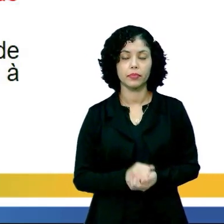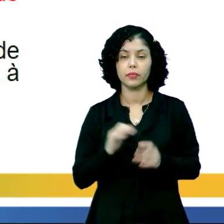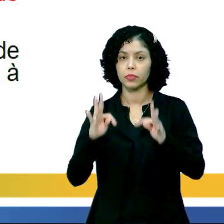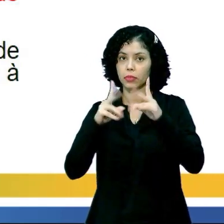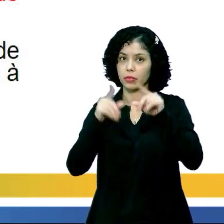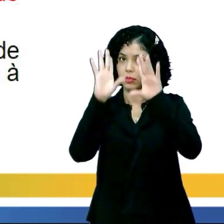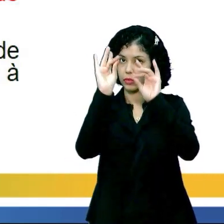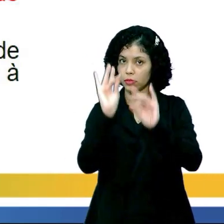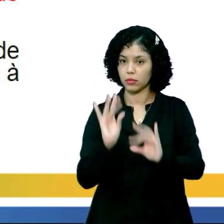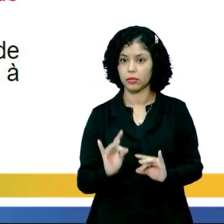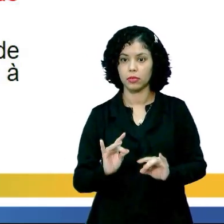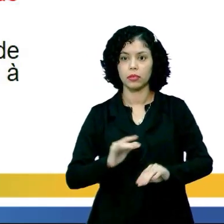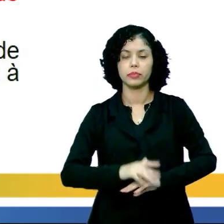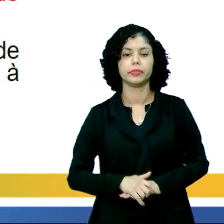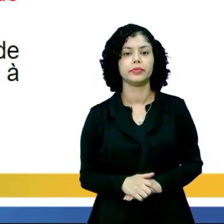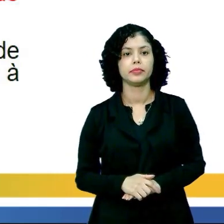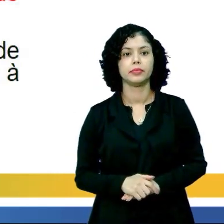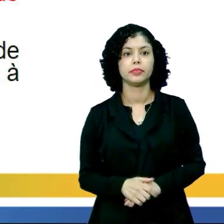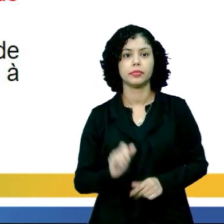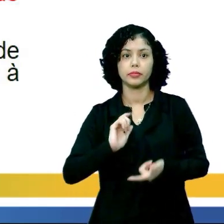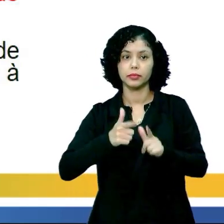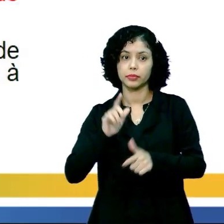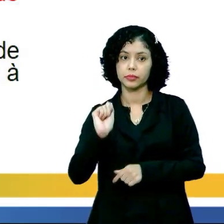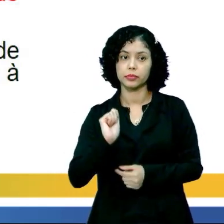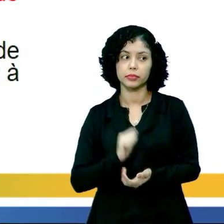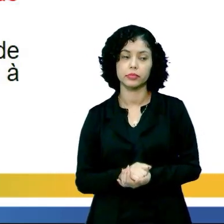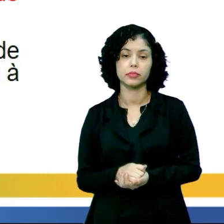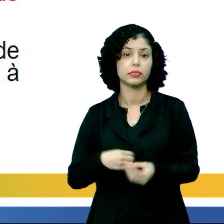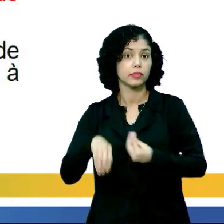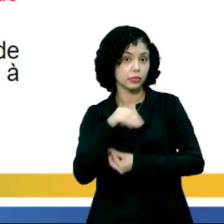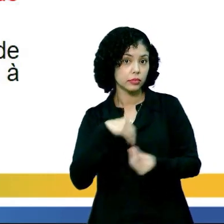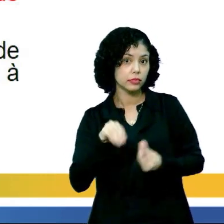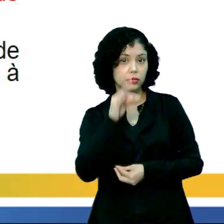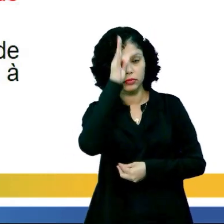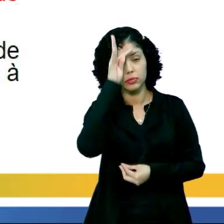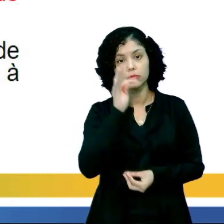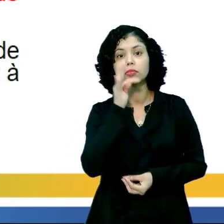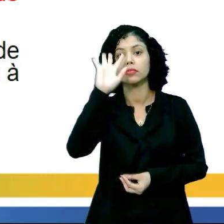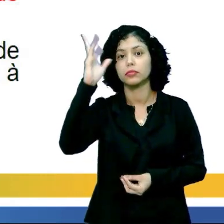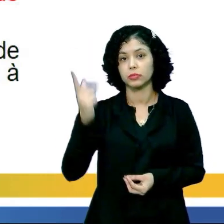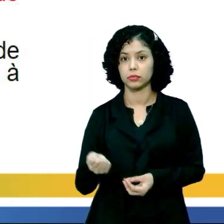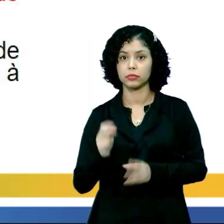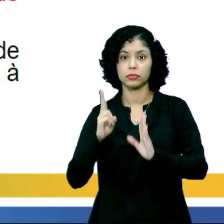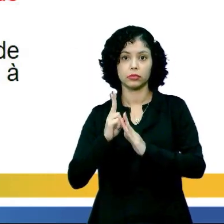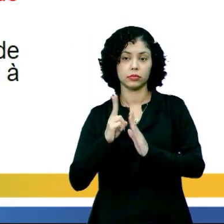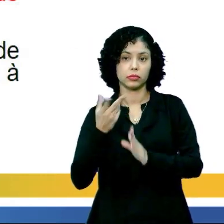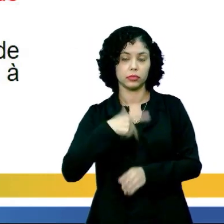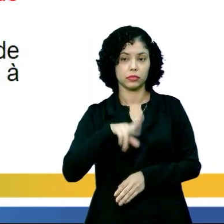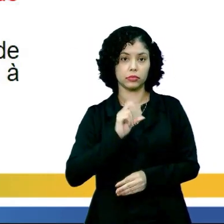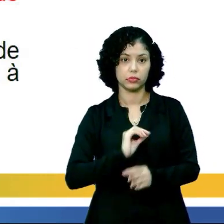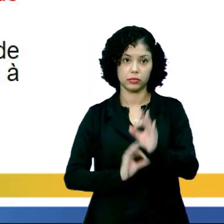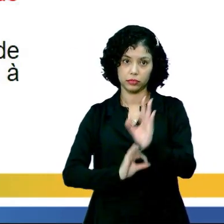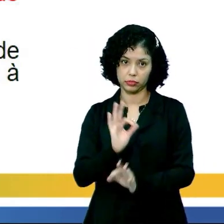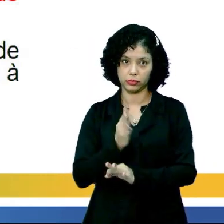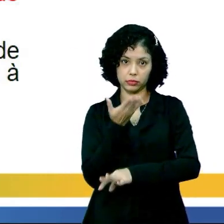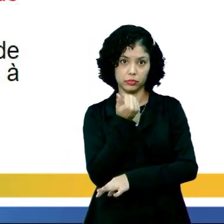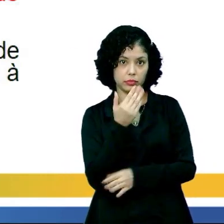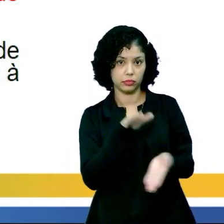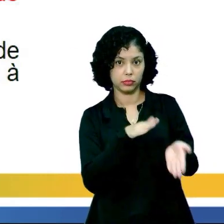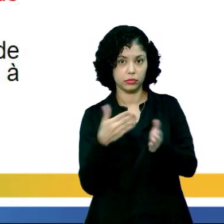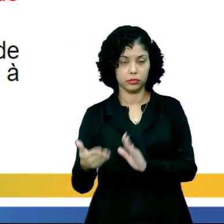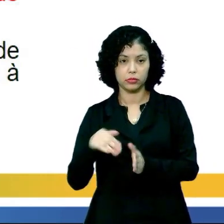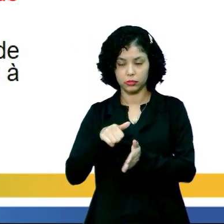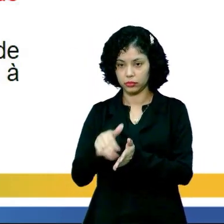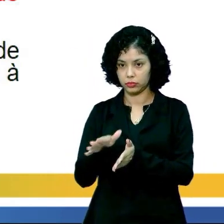panos, entre outras coisas. A letra A não é, porque vai falar da mistura de tradições africanas, indígenas e portuguesas.